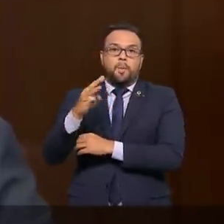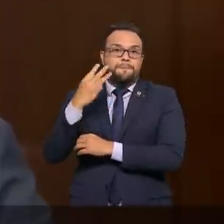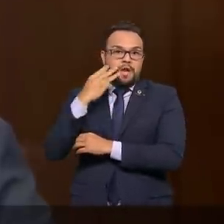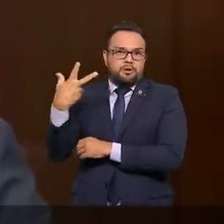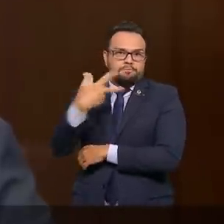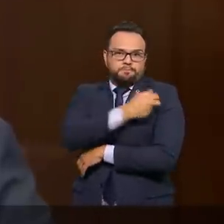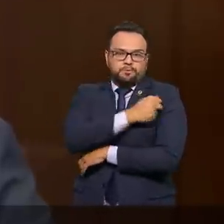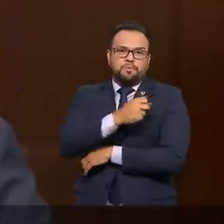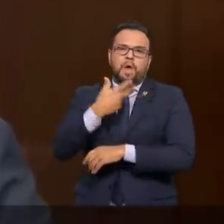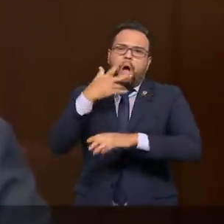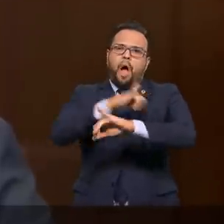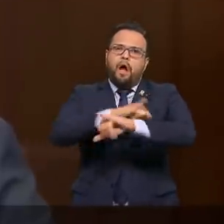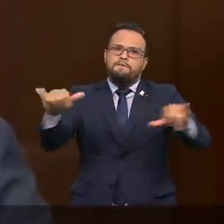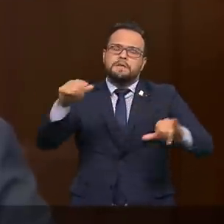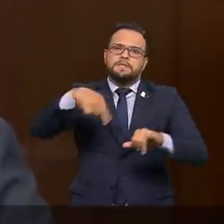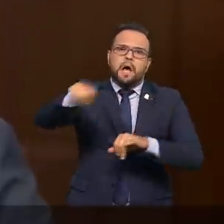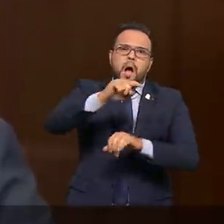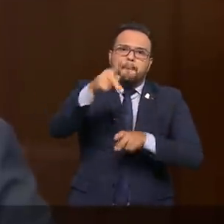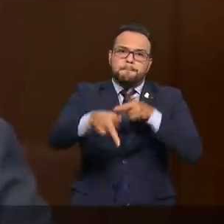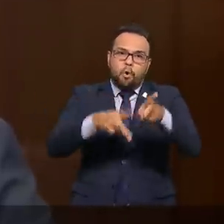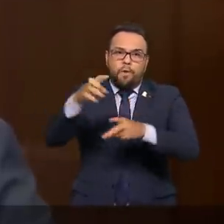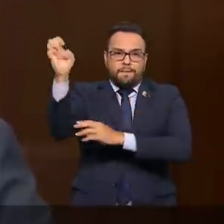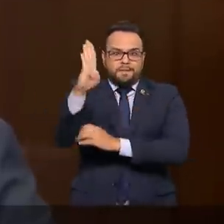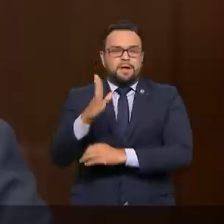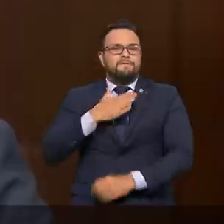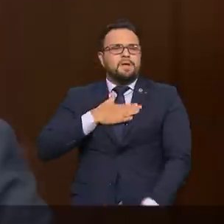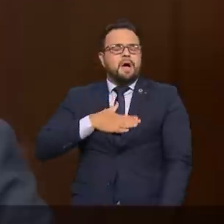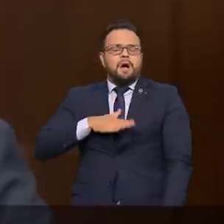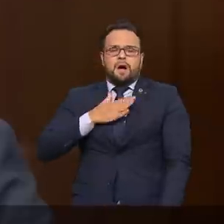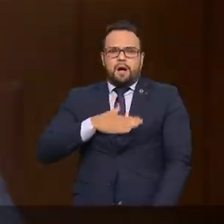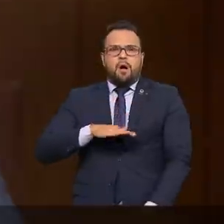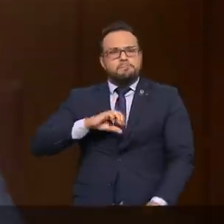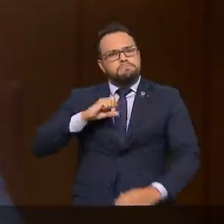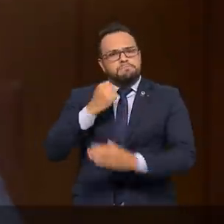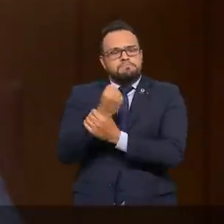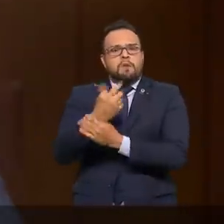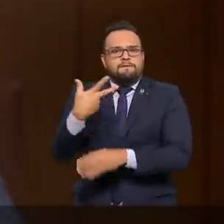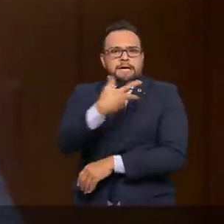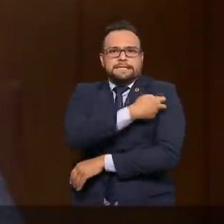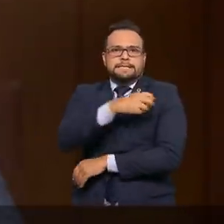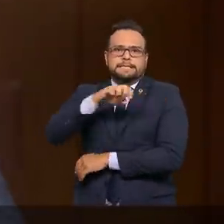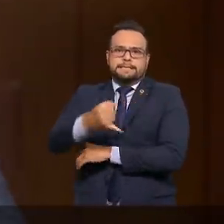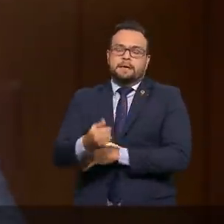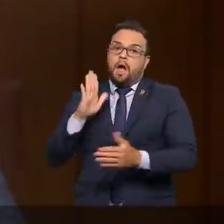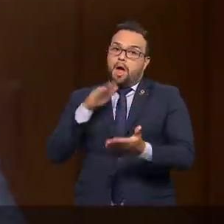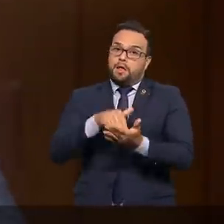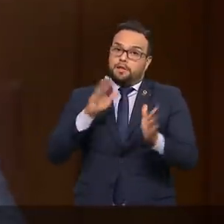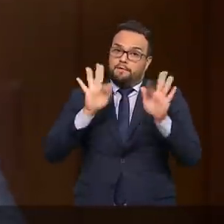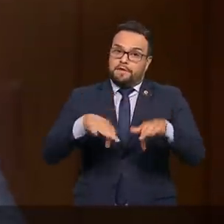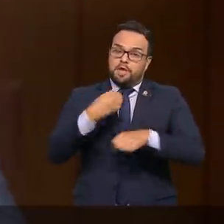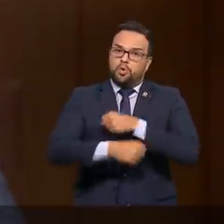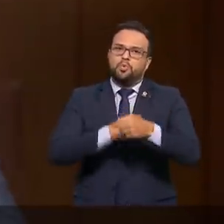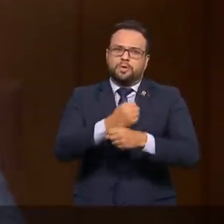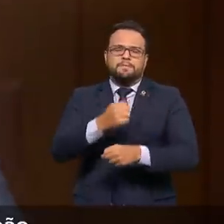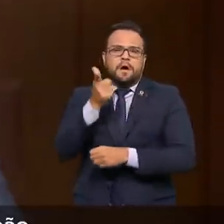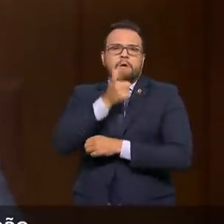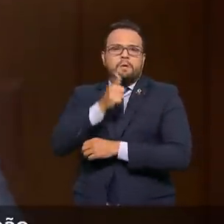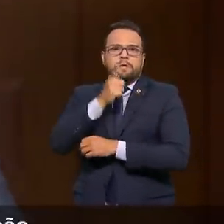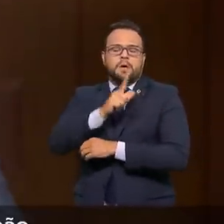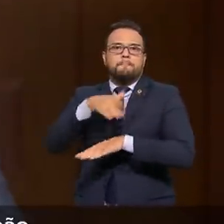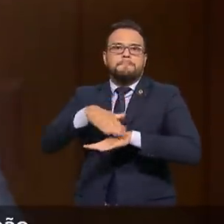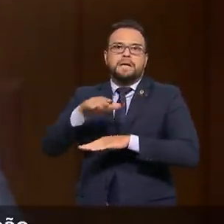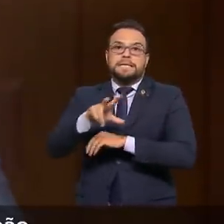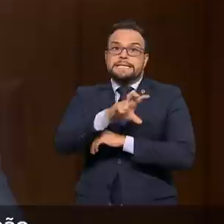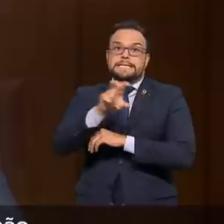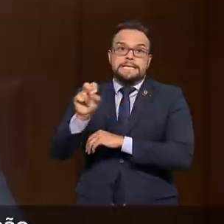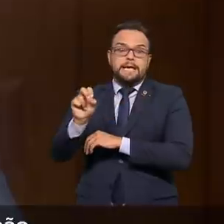tranquilizar o povo brasileiro e afirmar que as vacinas estão garantidas. Ao final do ano, teremos alcançado mais de 500 milhões